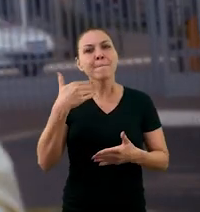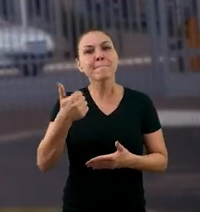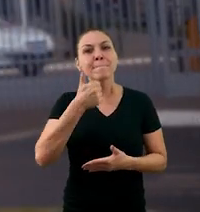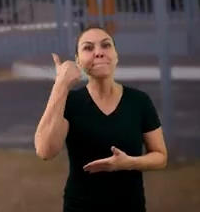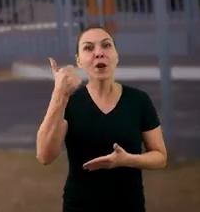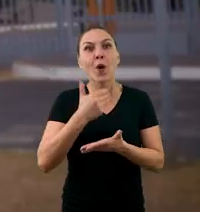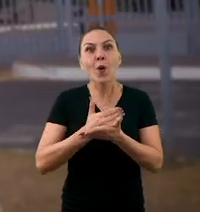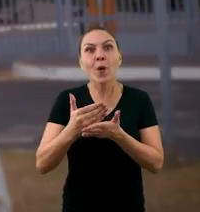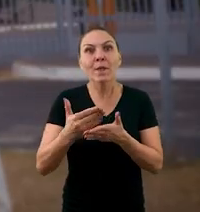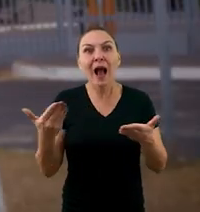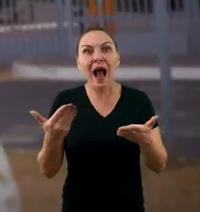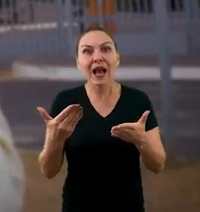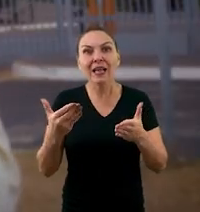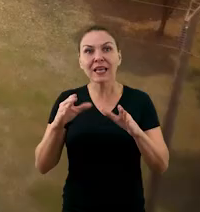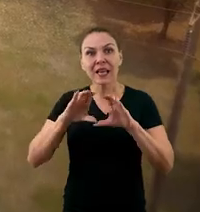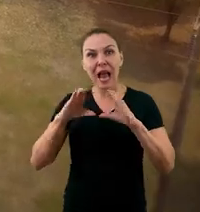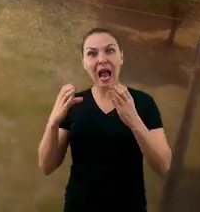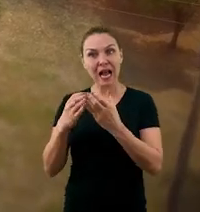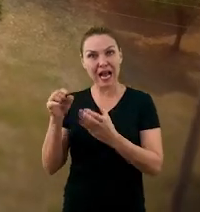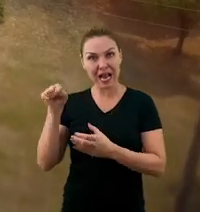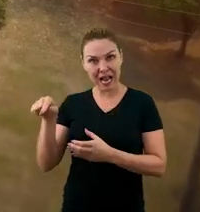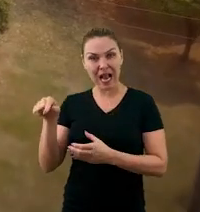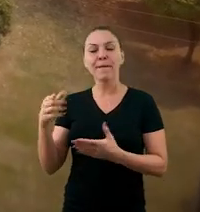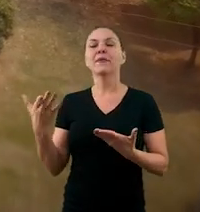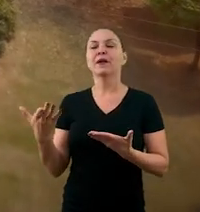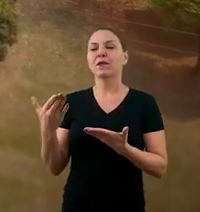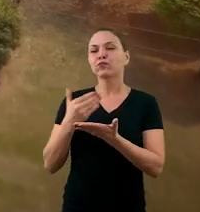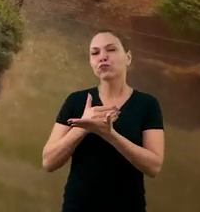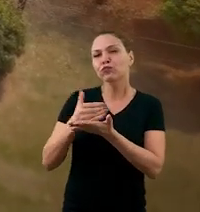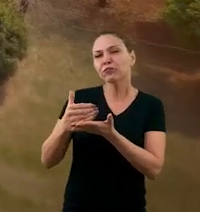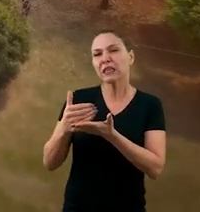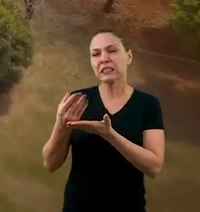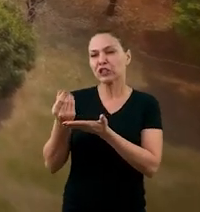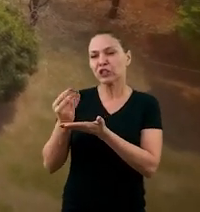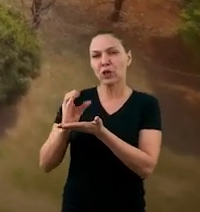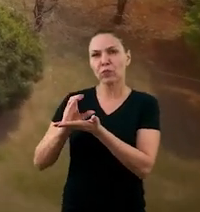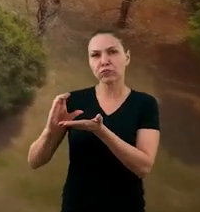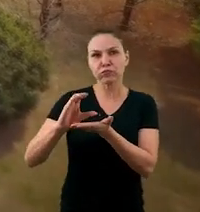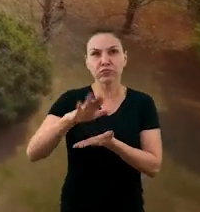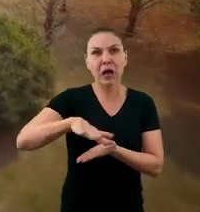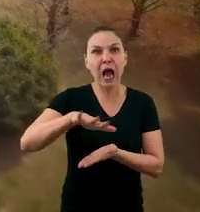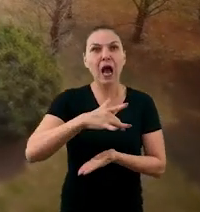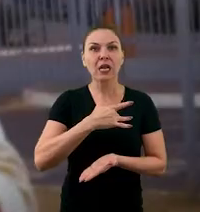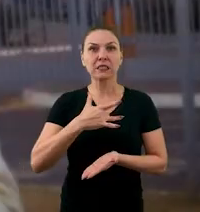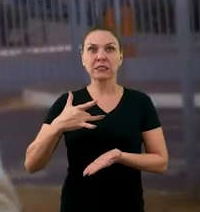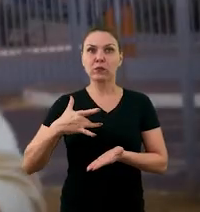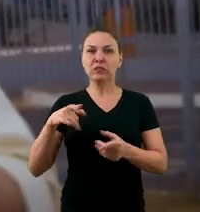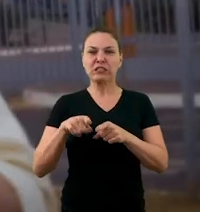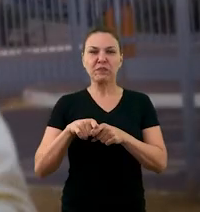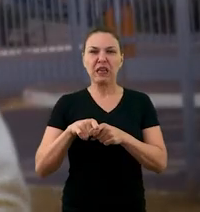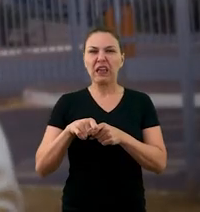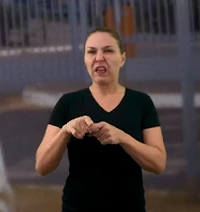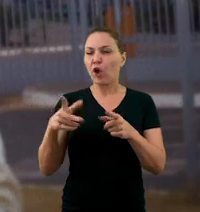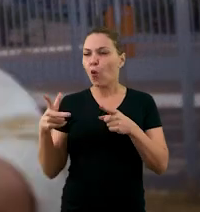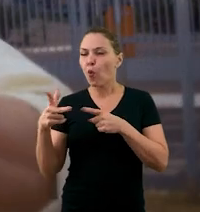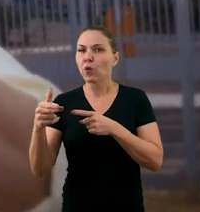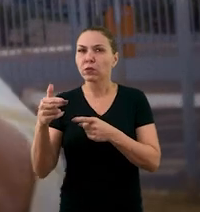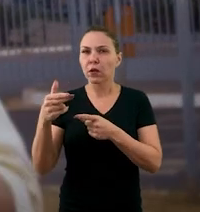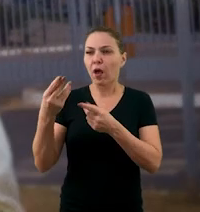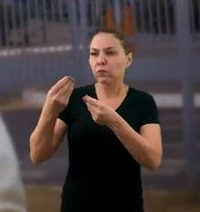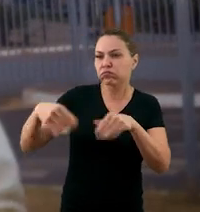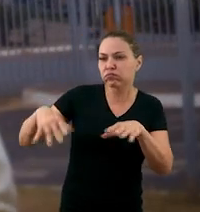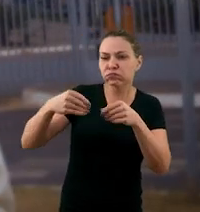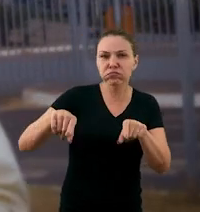Ainda melhor. Começa aqui, na Câmara Municipal. Nós vamos colocar mais dinheiro no orçamento da saúde. Acabar com o desperdício,